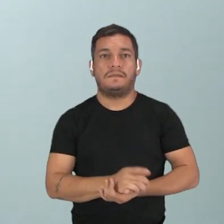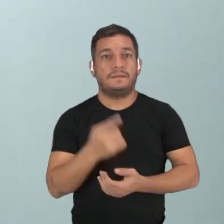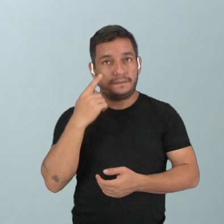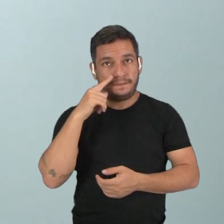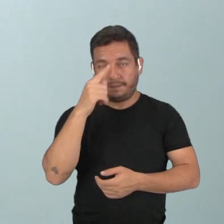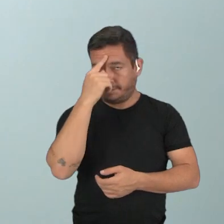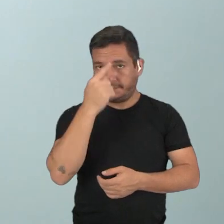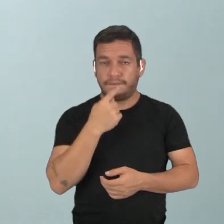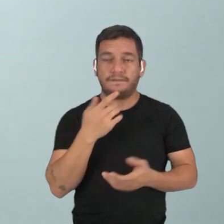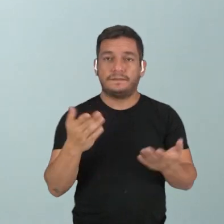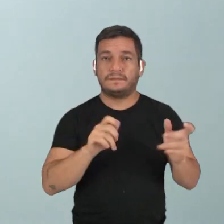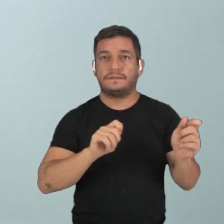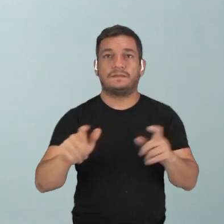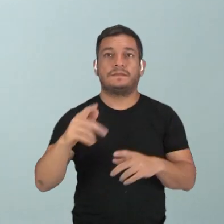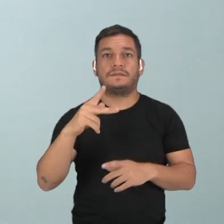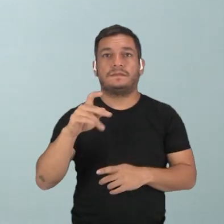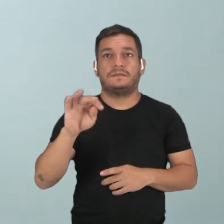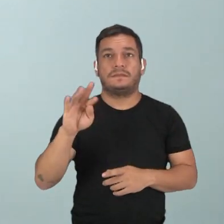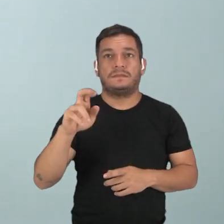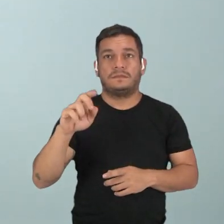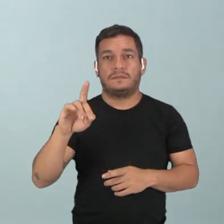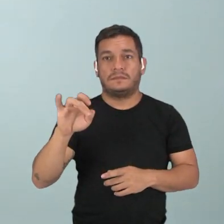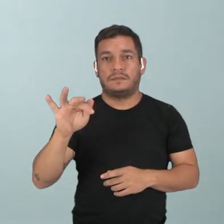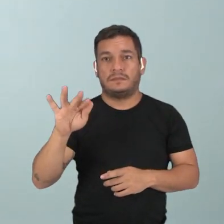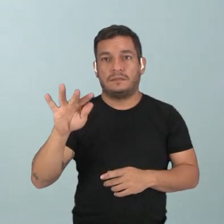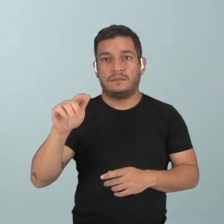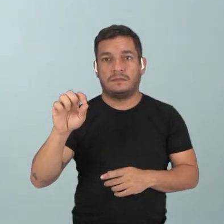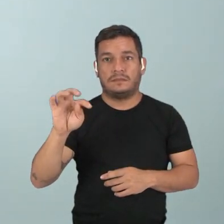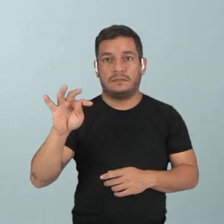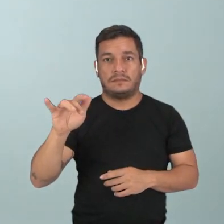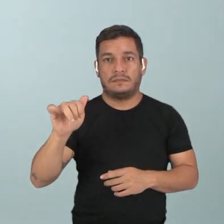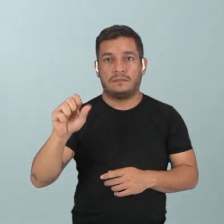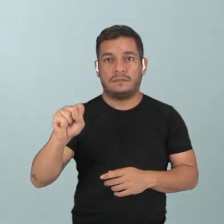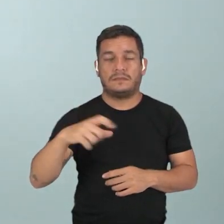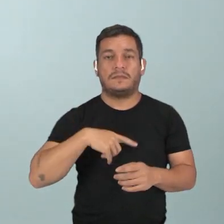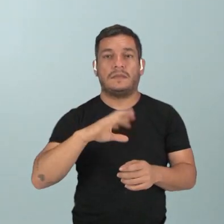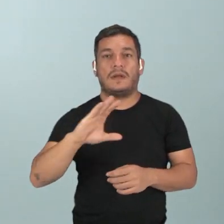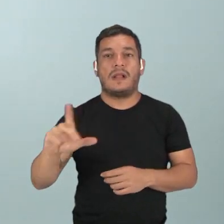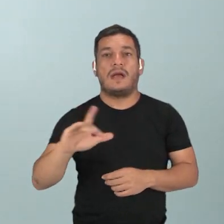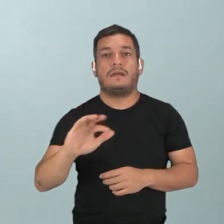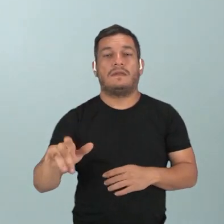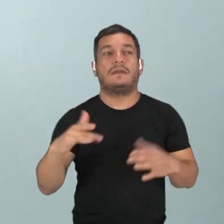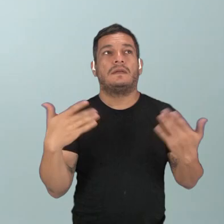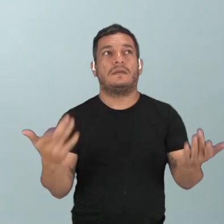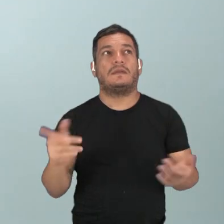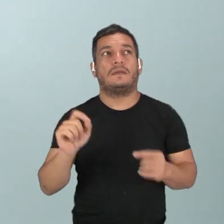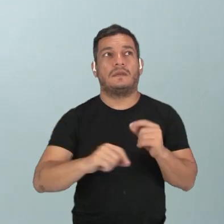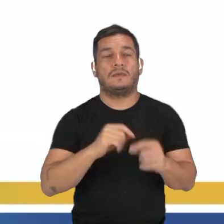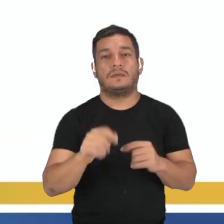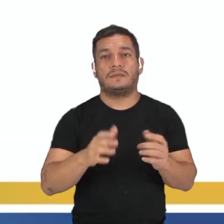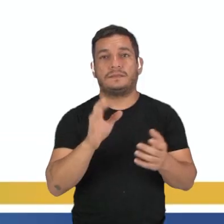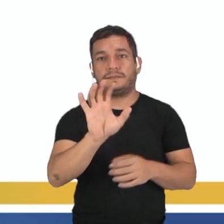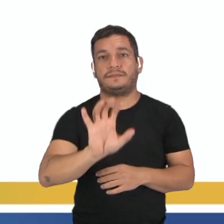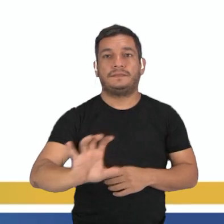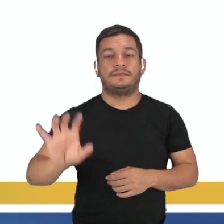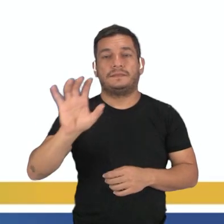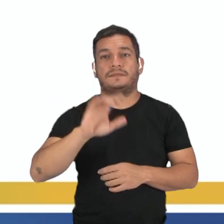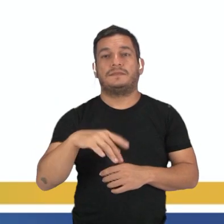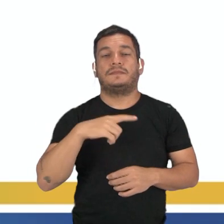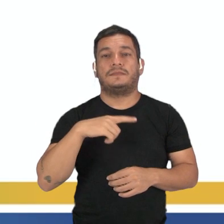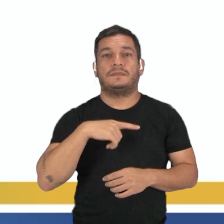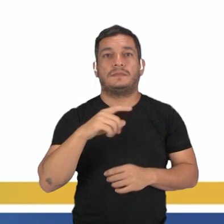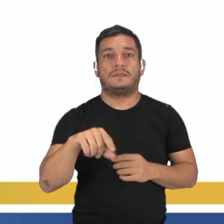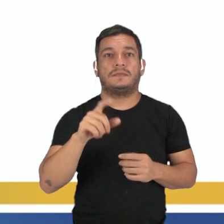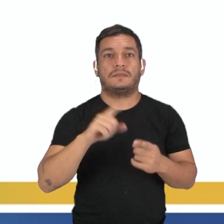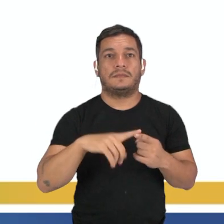Além disso, as pteridófitas, elas têm uma classificação. Que classificação seria essa? Vai ser uma subdivisão. Temos